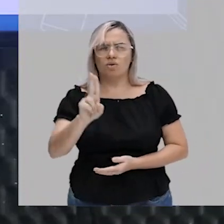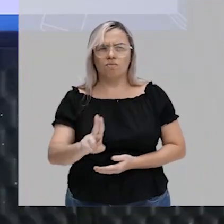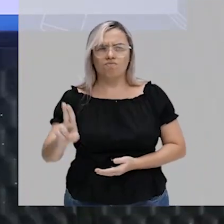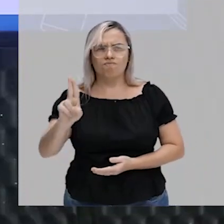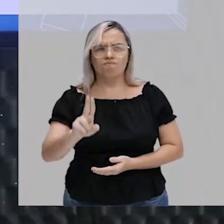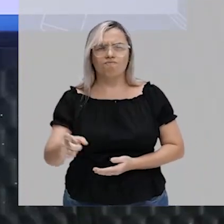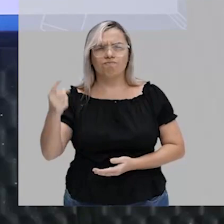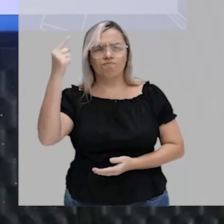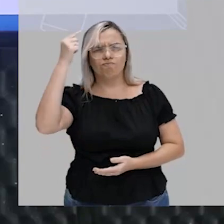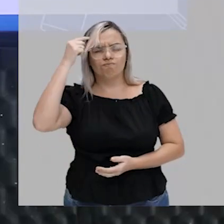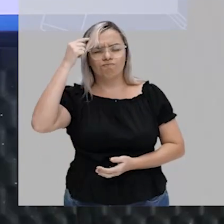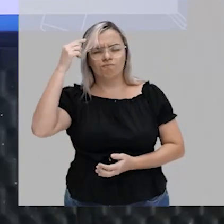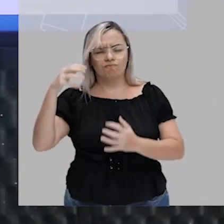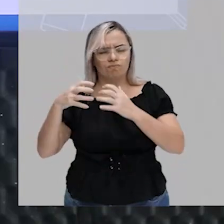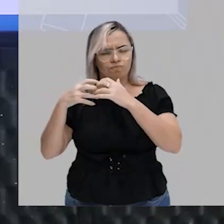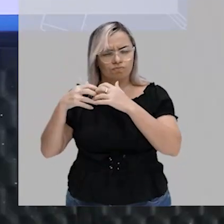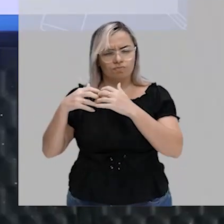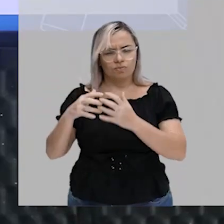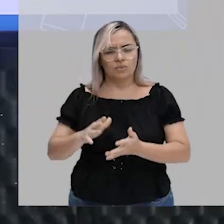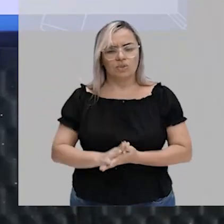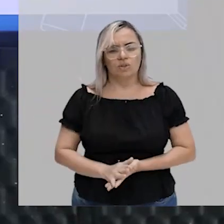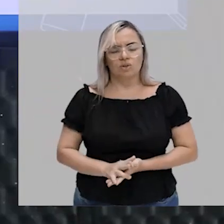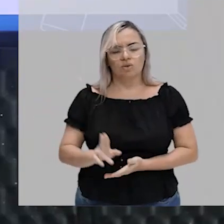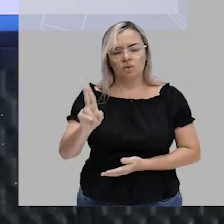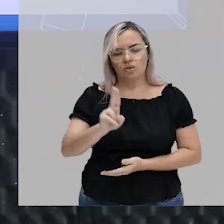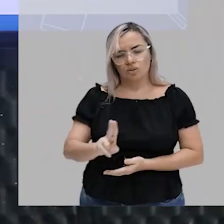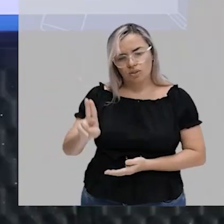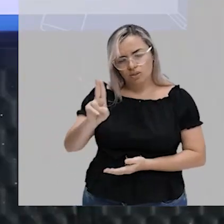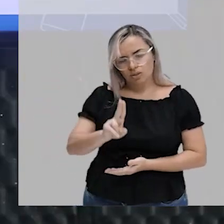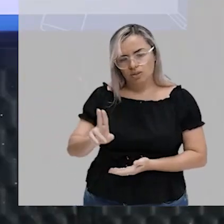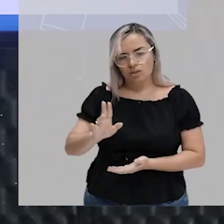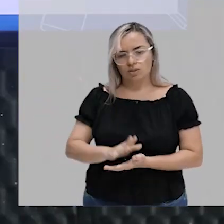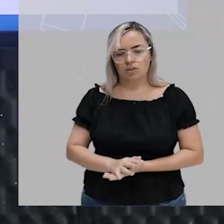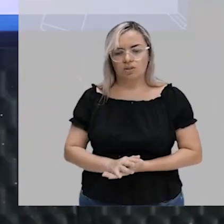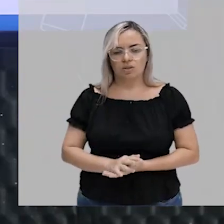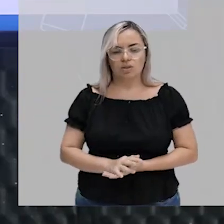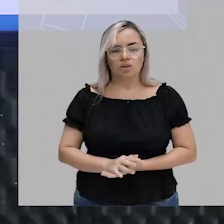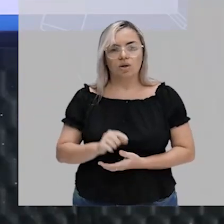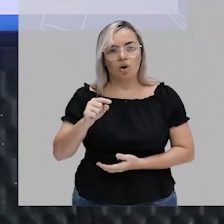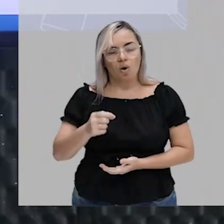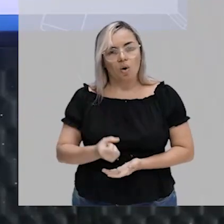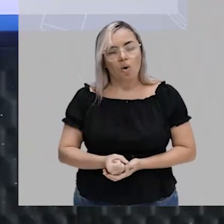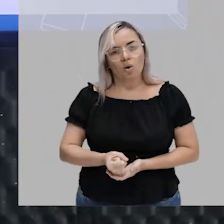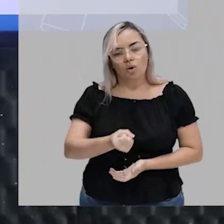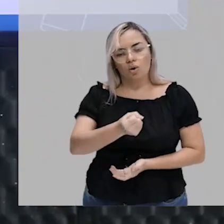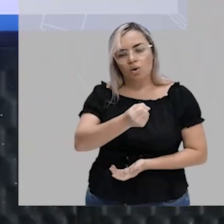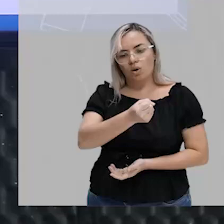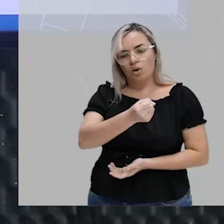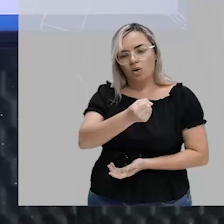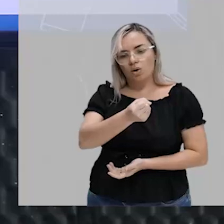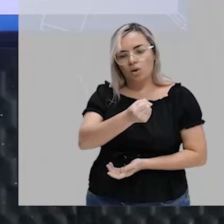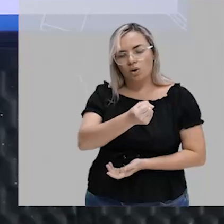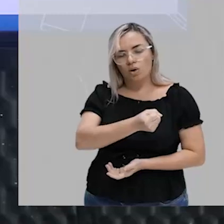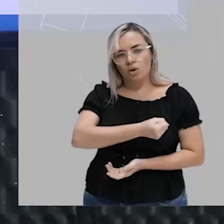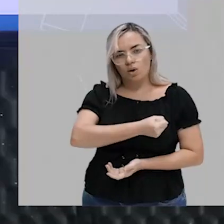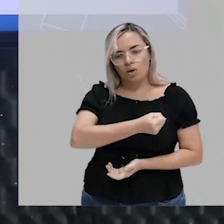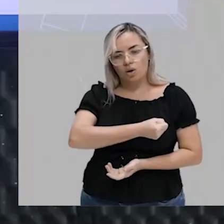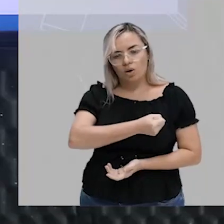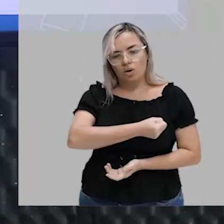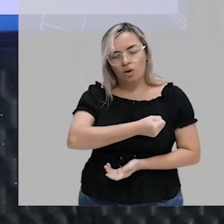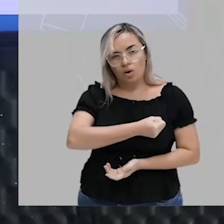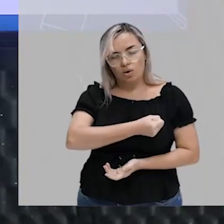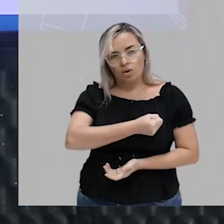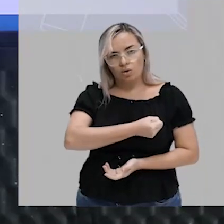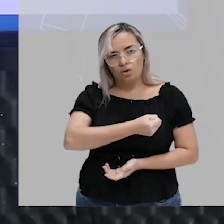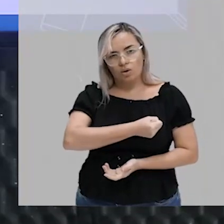da maneira que está aqui, eu posso inclusive dizer essa aqui, ó. Ele é algarismo indo, ou melhor, arábico, só